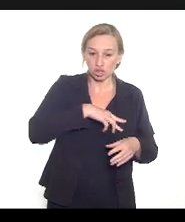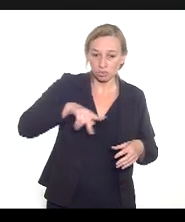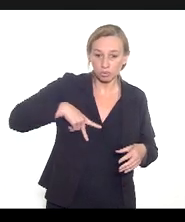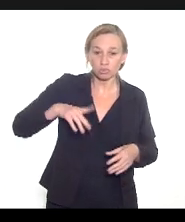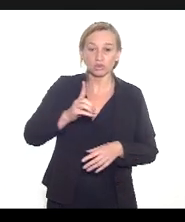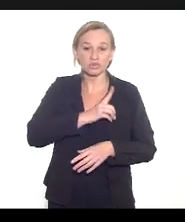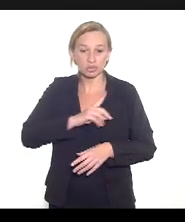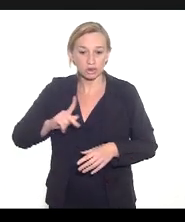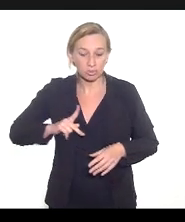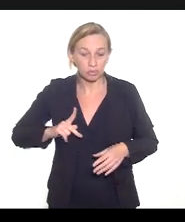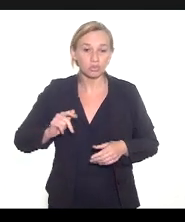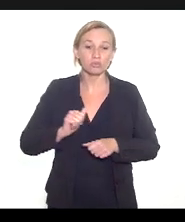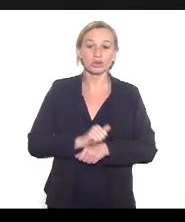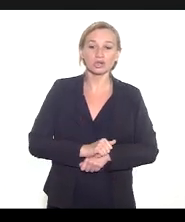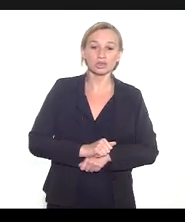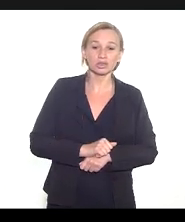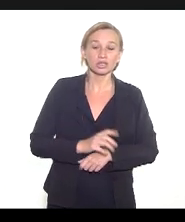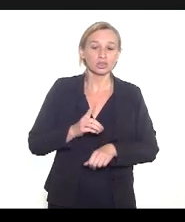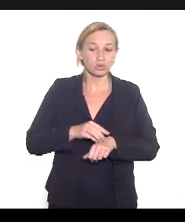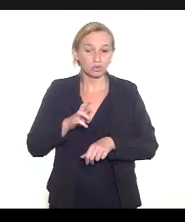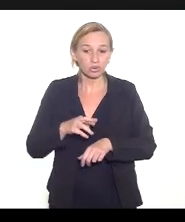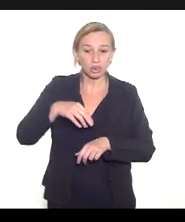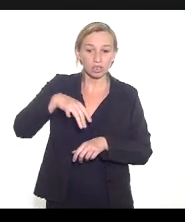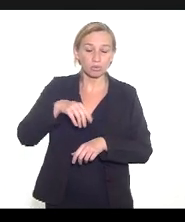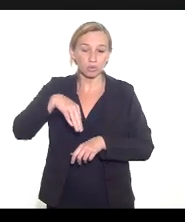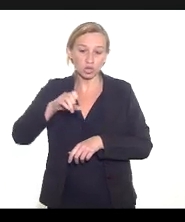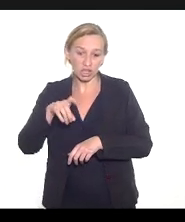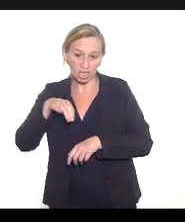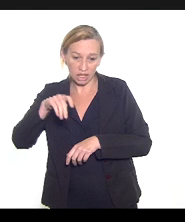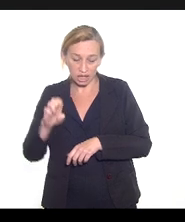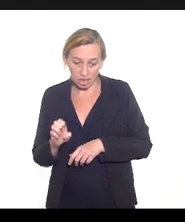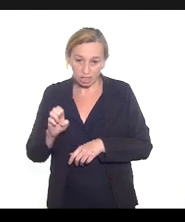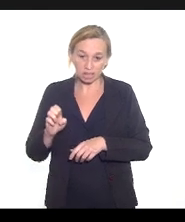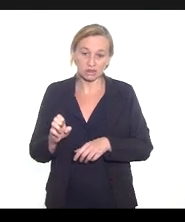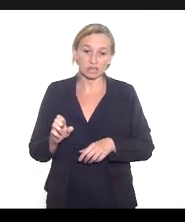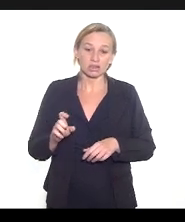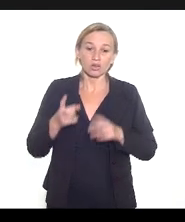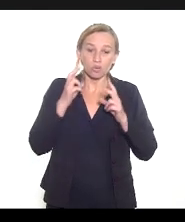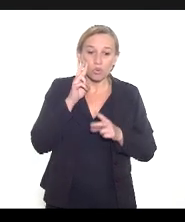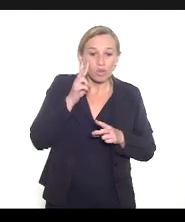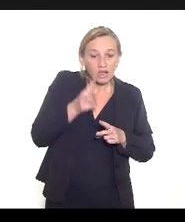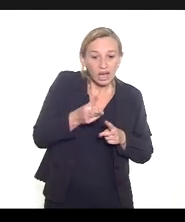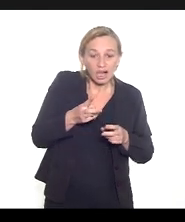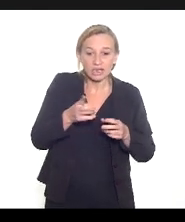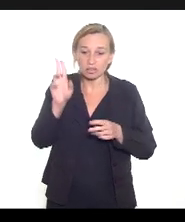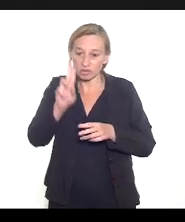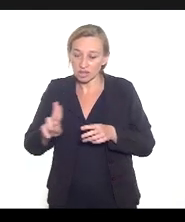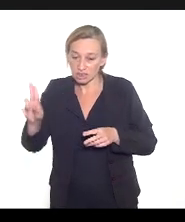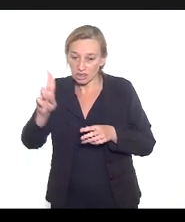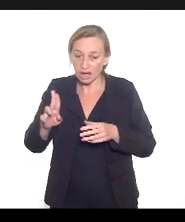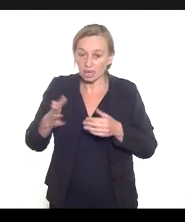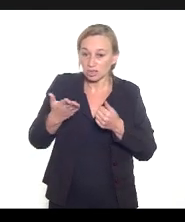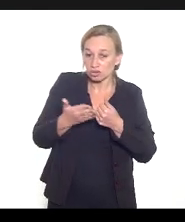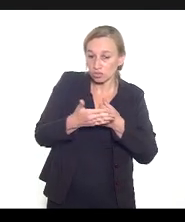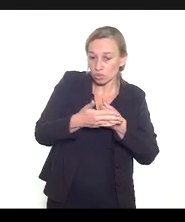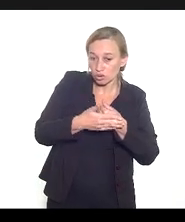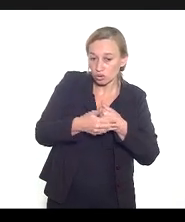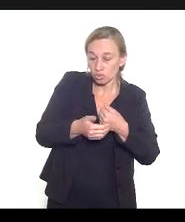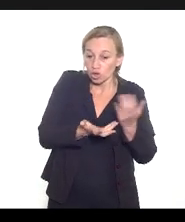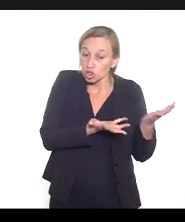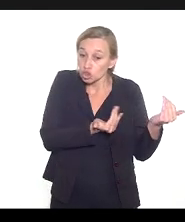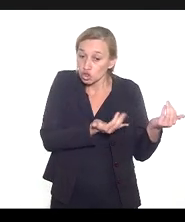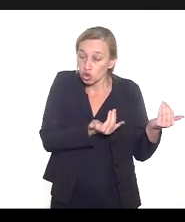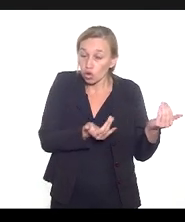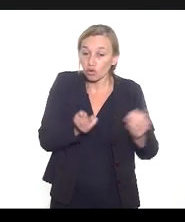Defensoria Pública doutora Monique França que traz o olhar da Universidade de uma jovem profissional da